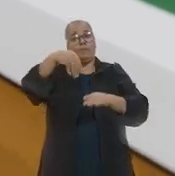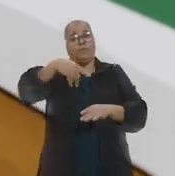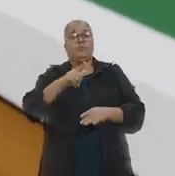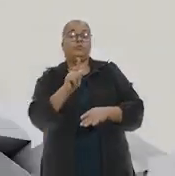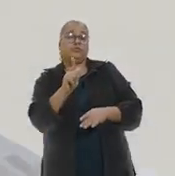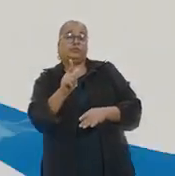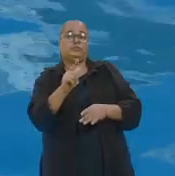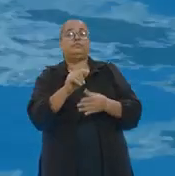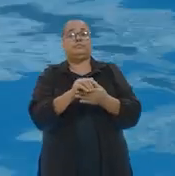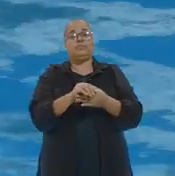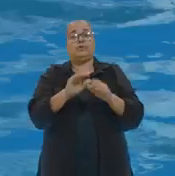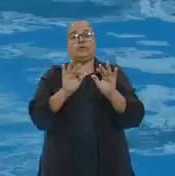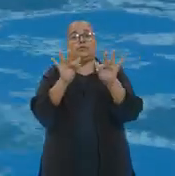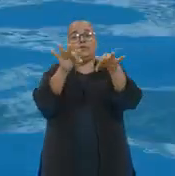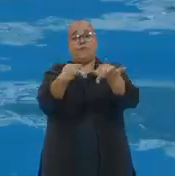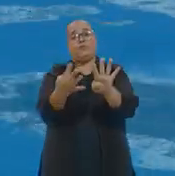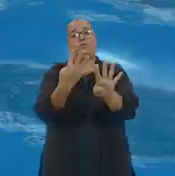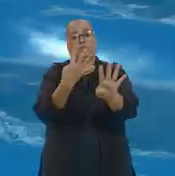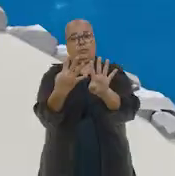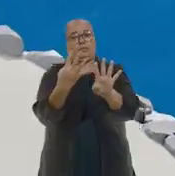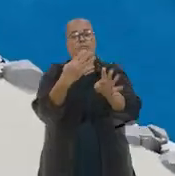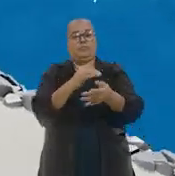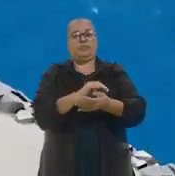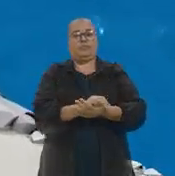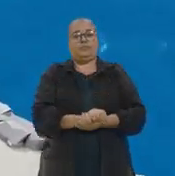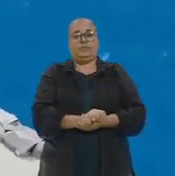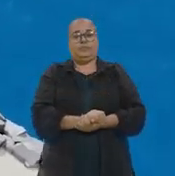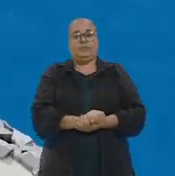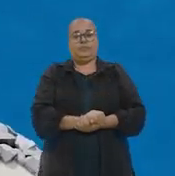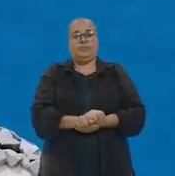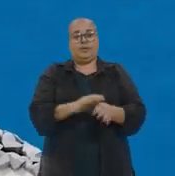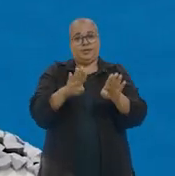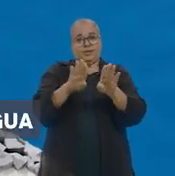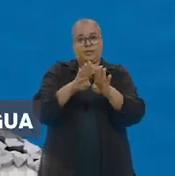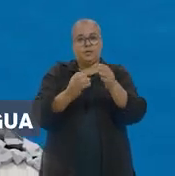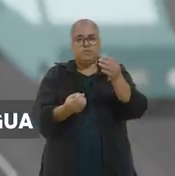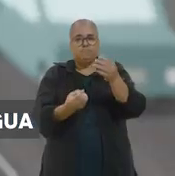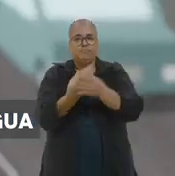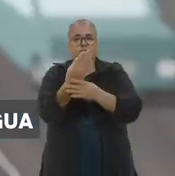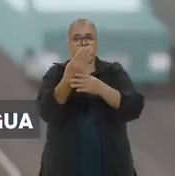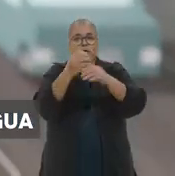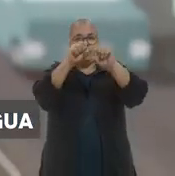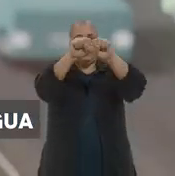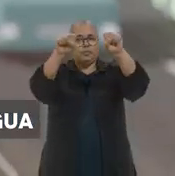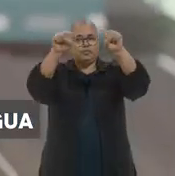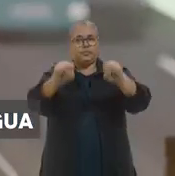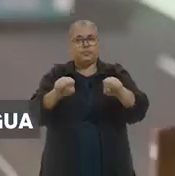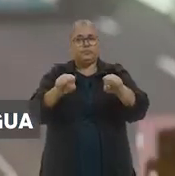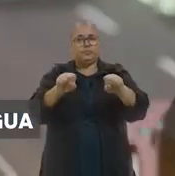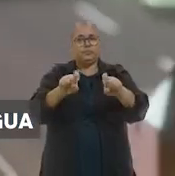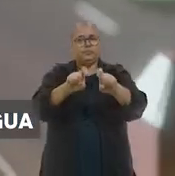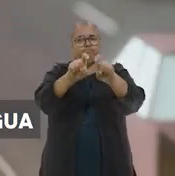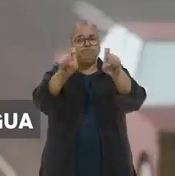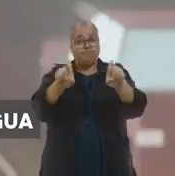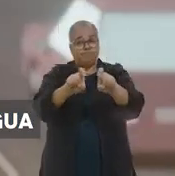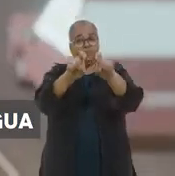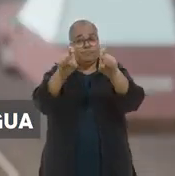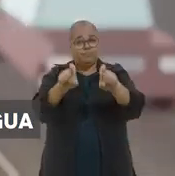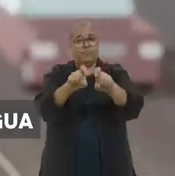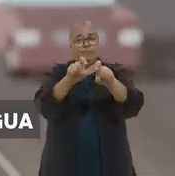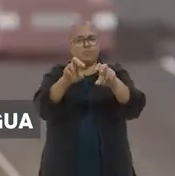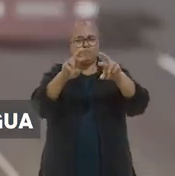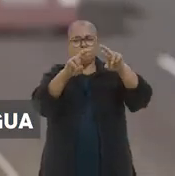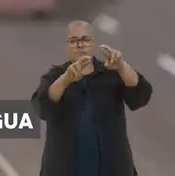córregos Lagoinha e Mogi que chegam na Rondon. Além disso, será instalado um sistema